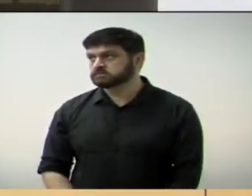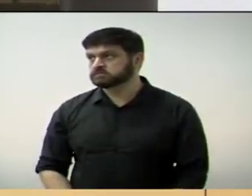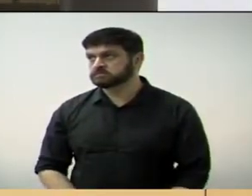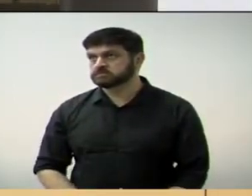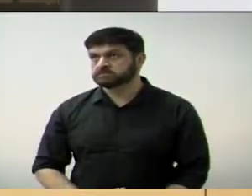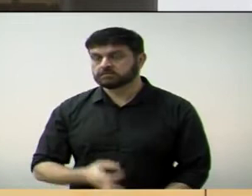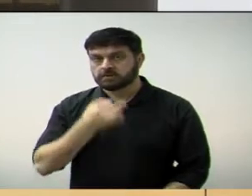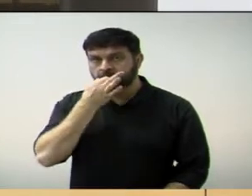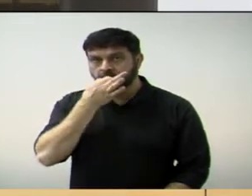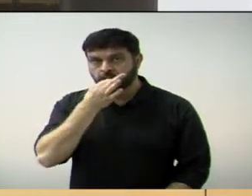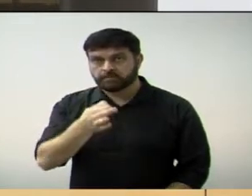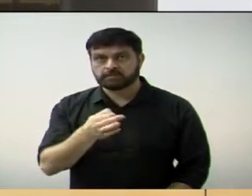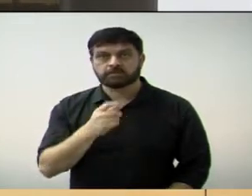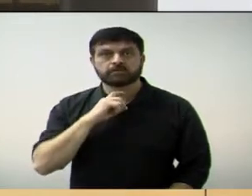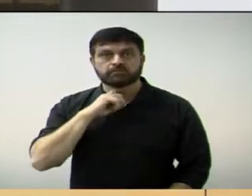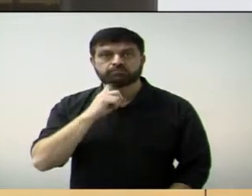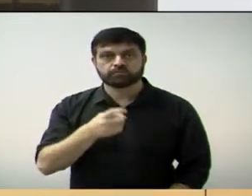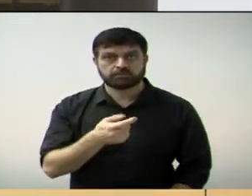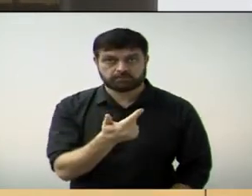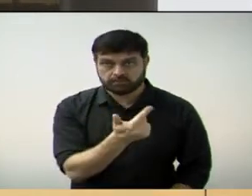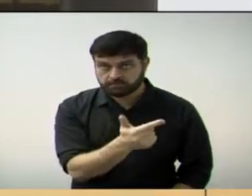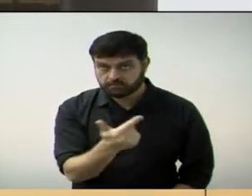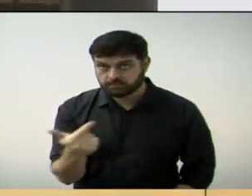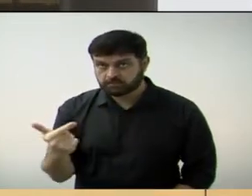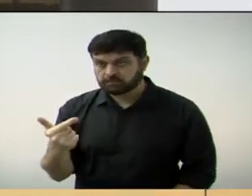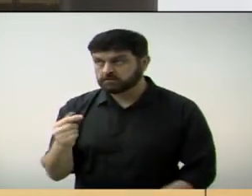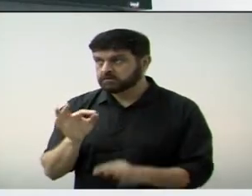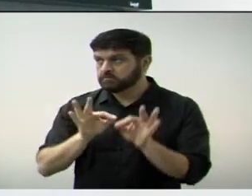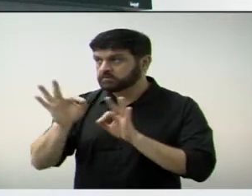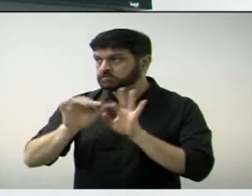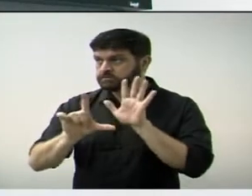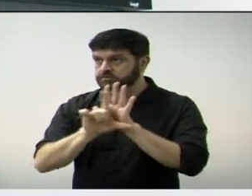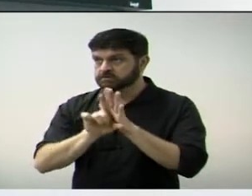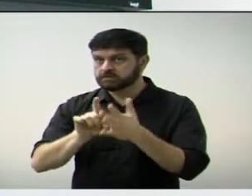Ninguém querendo fazer uso da palavra, o projeto de lei está em votação.